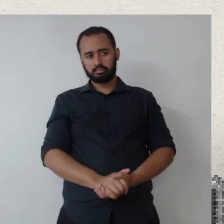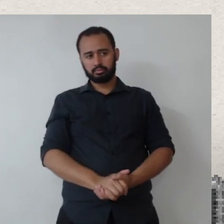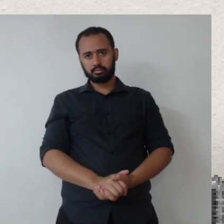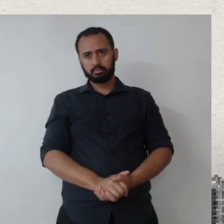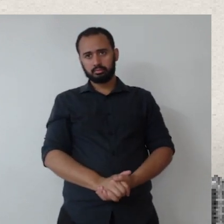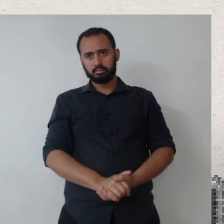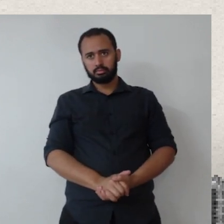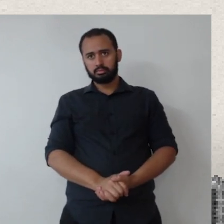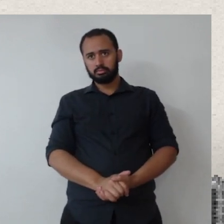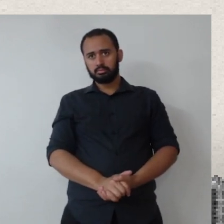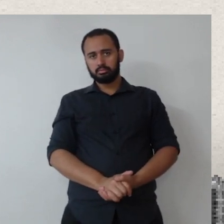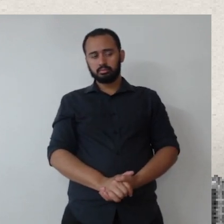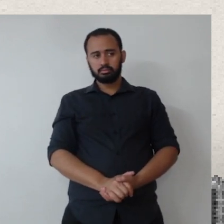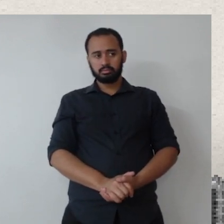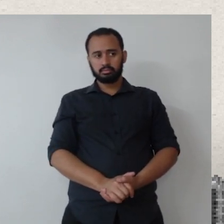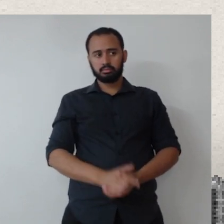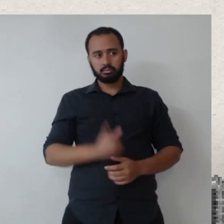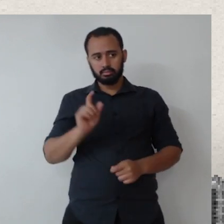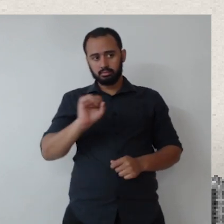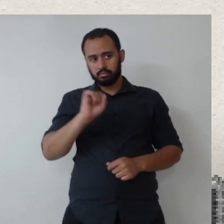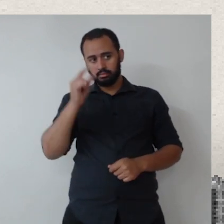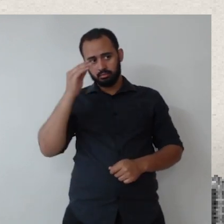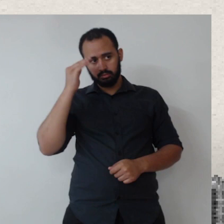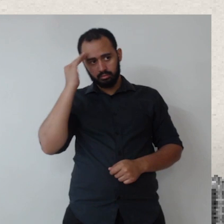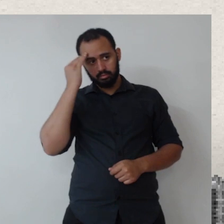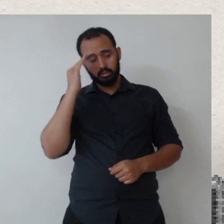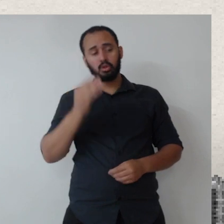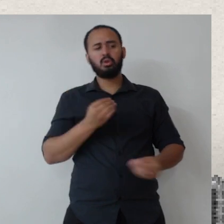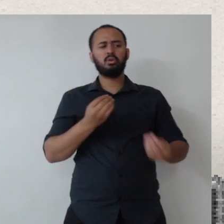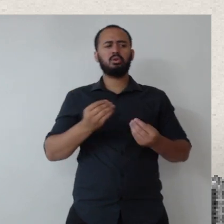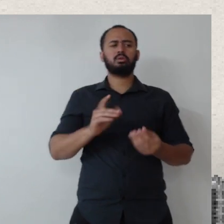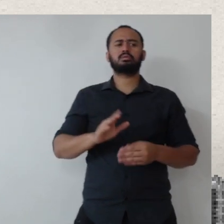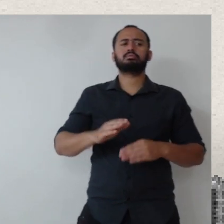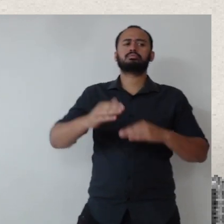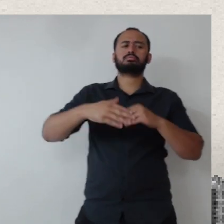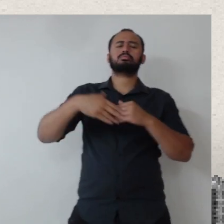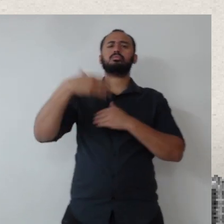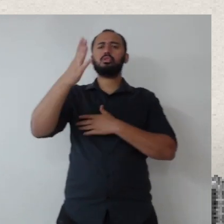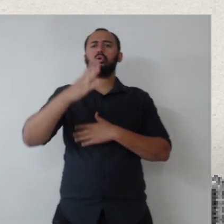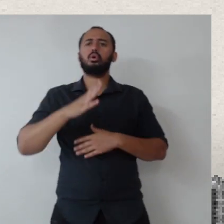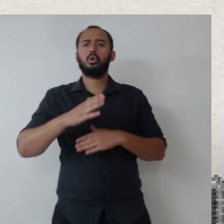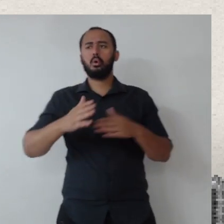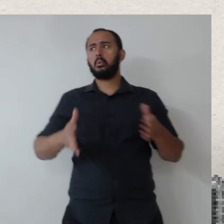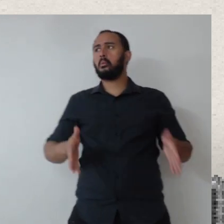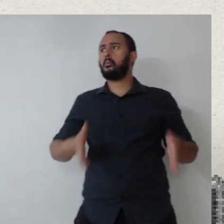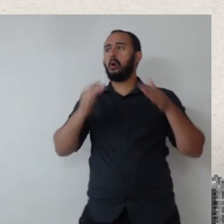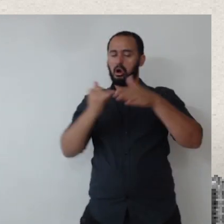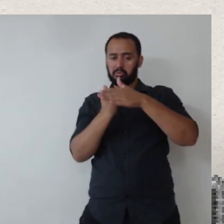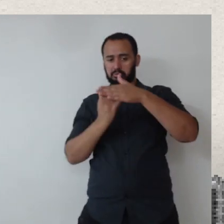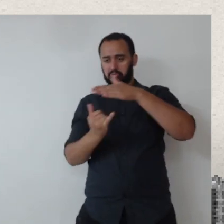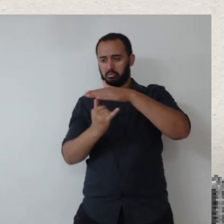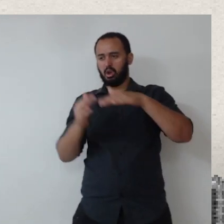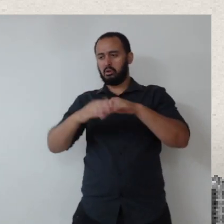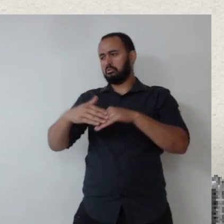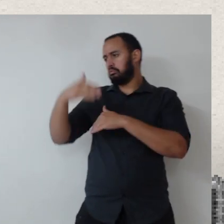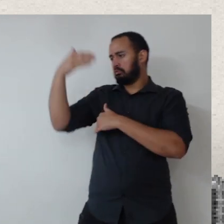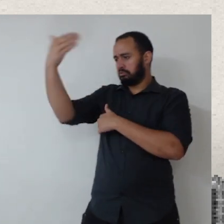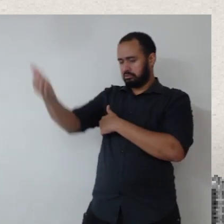Não sei se eu me fiz entender. Sim, sim, sim. O que acontece? Fora dos nossos muros institucionais,